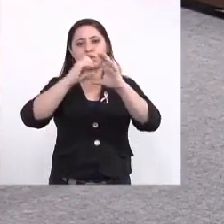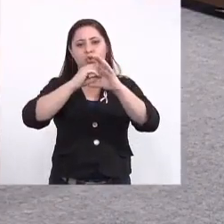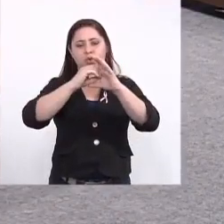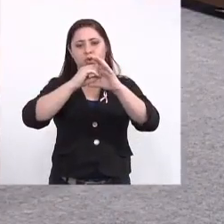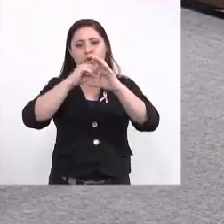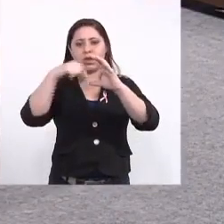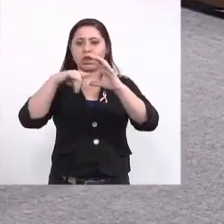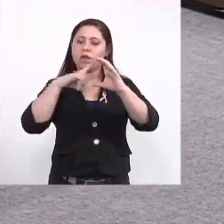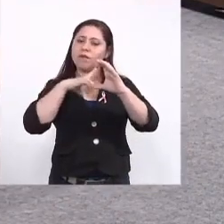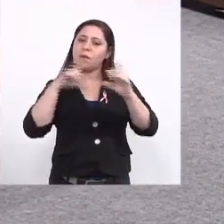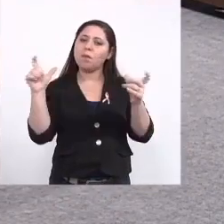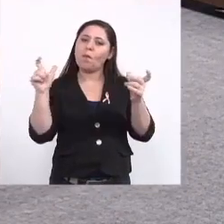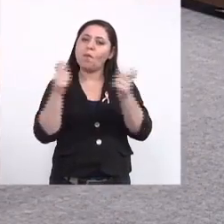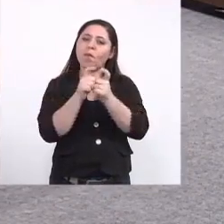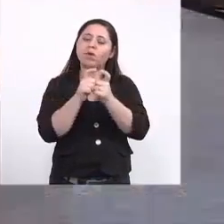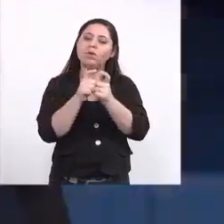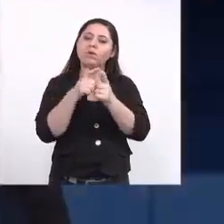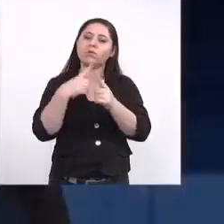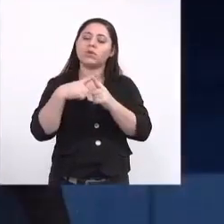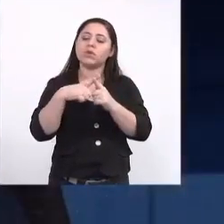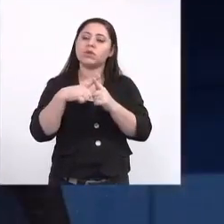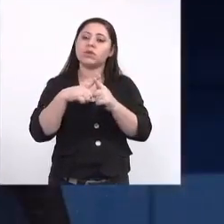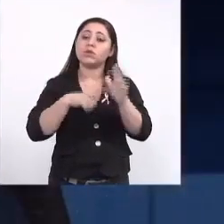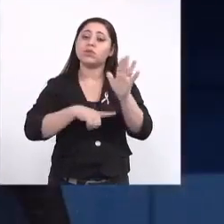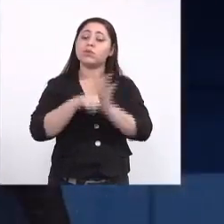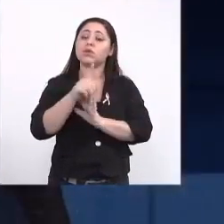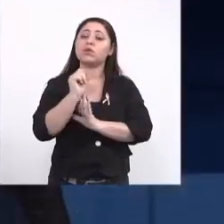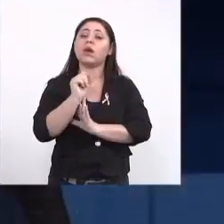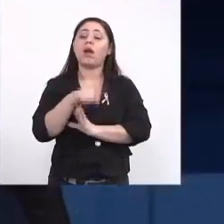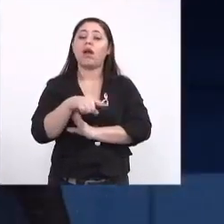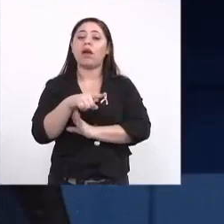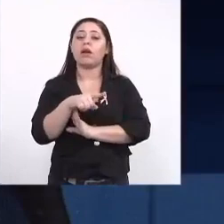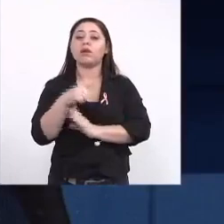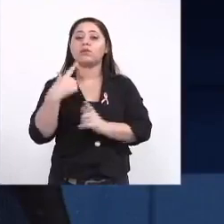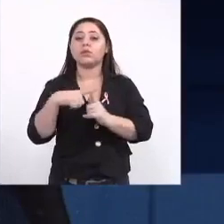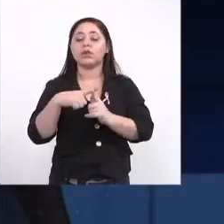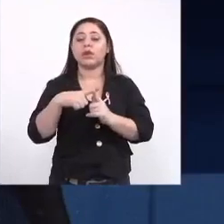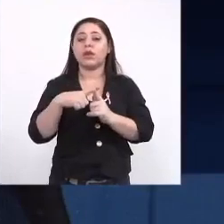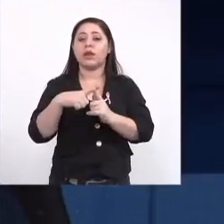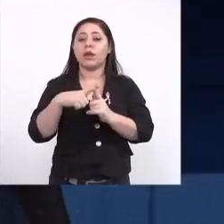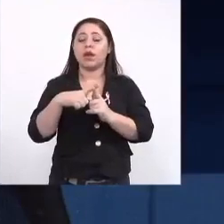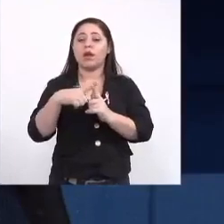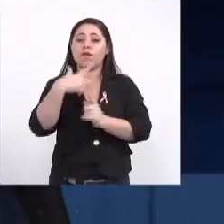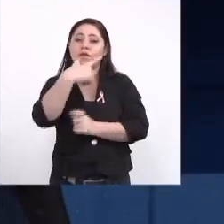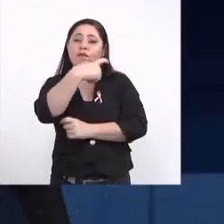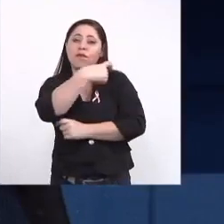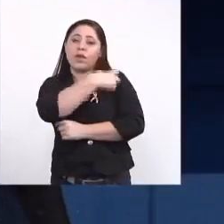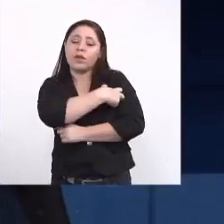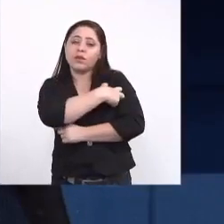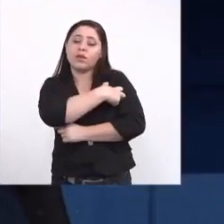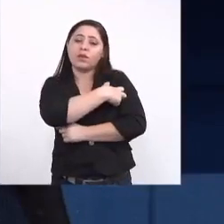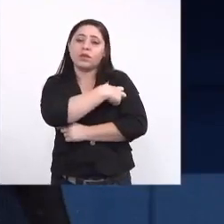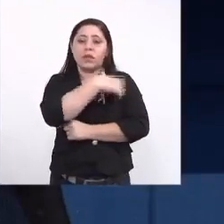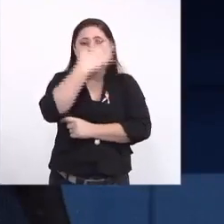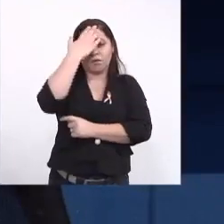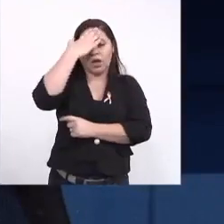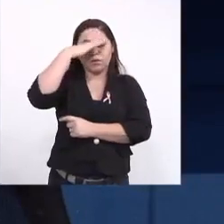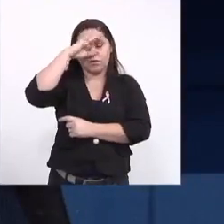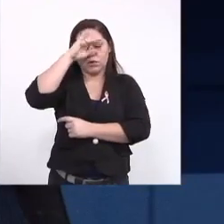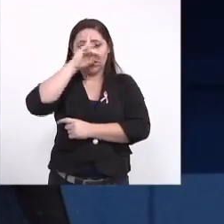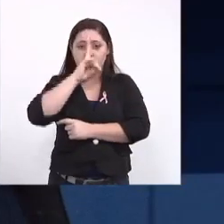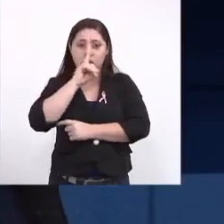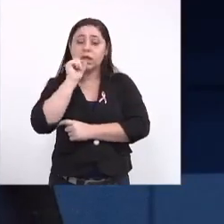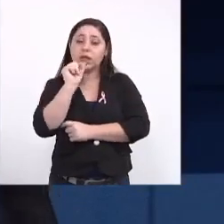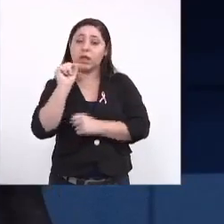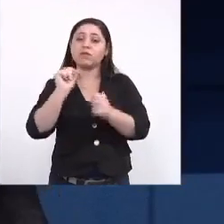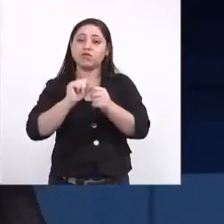menos casos? Uma das hipóteses que foi levantada lá em 2015 ainda foi que a vacina da febre amarela poderia conferir imunidade cruzada, ou seja,